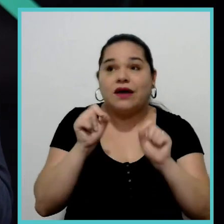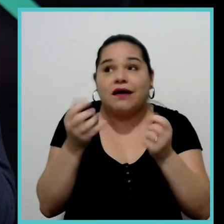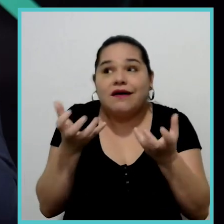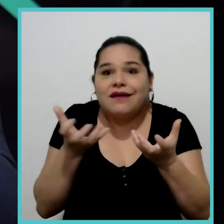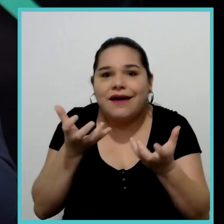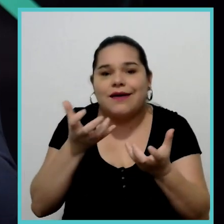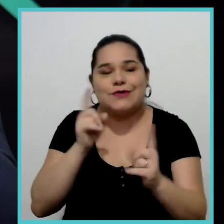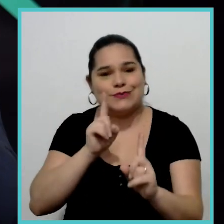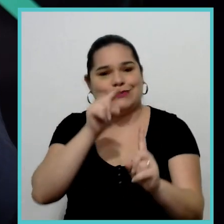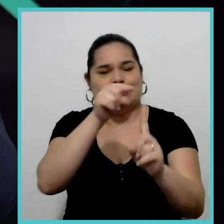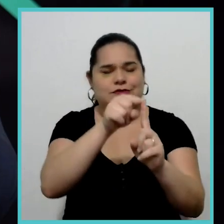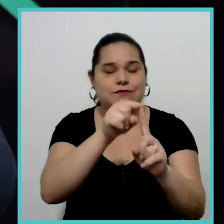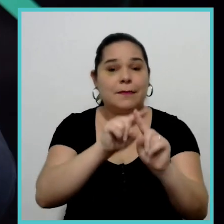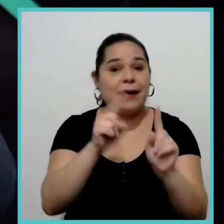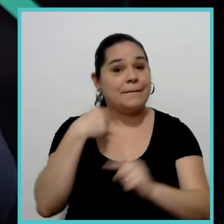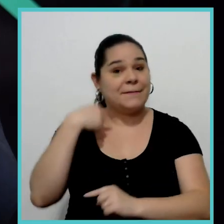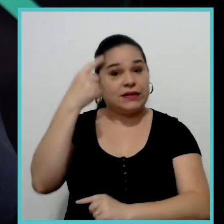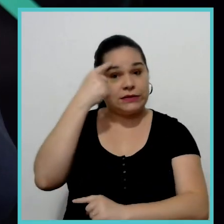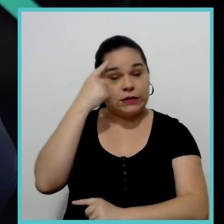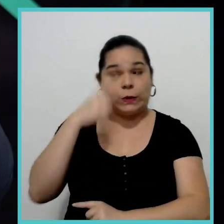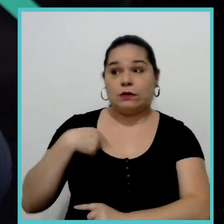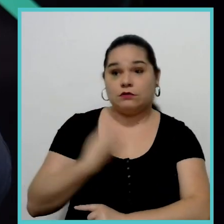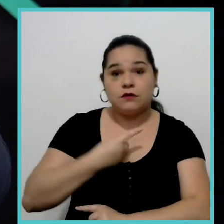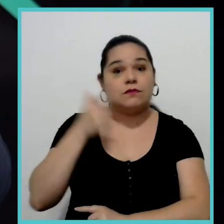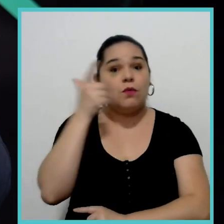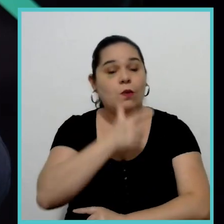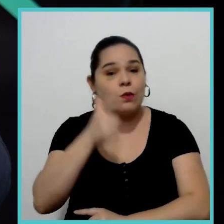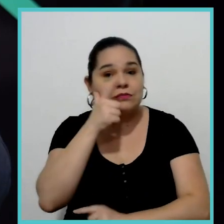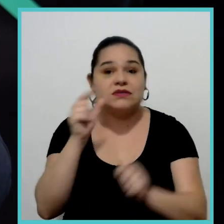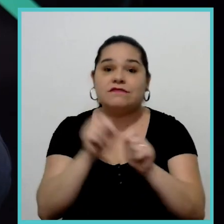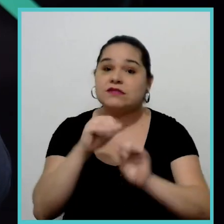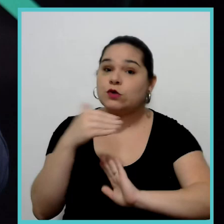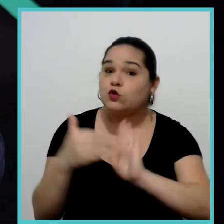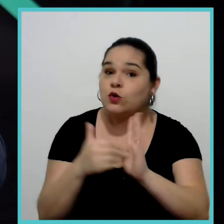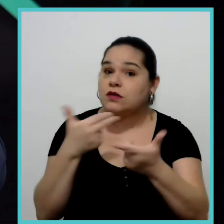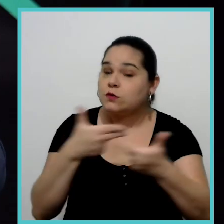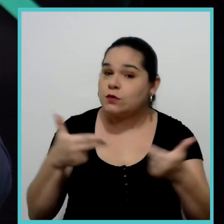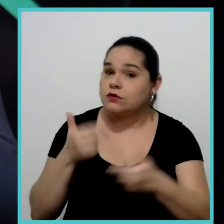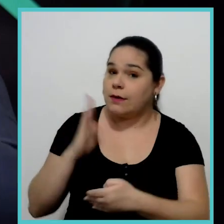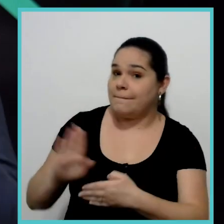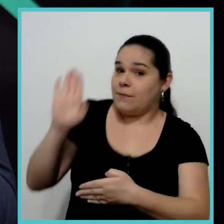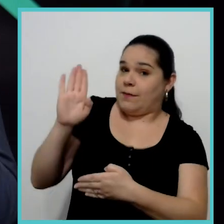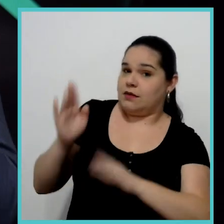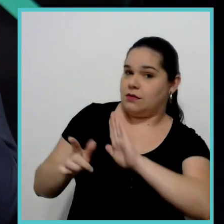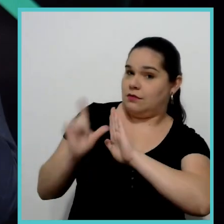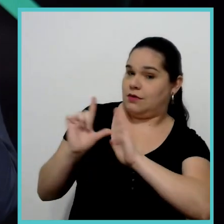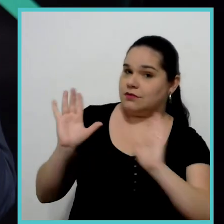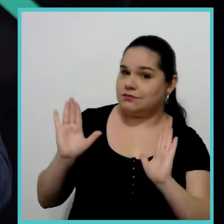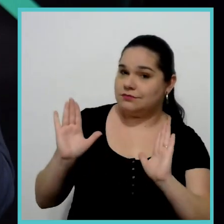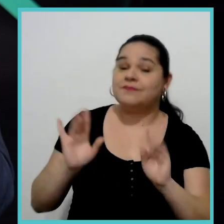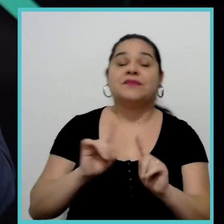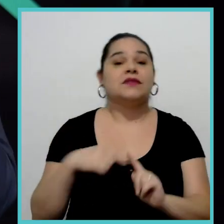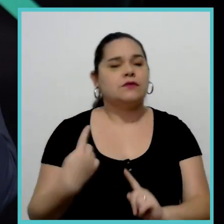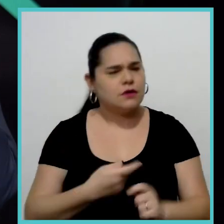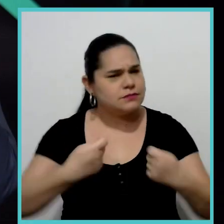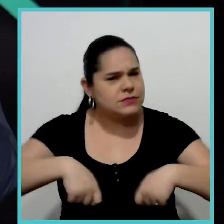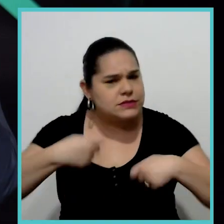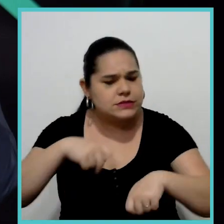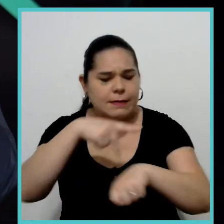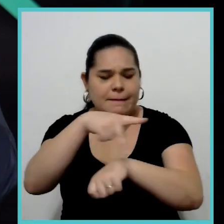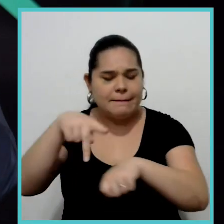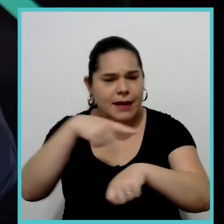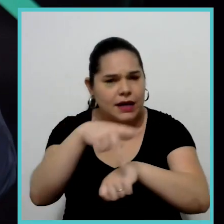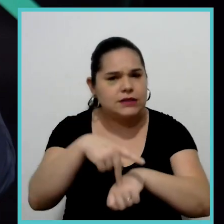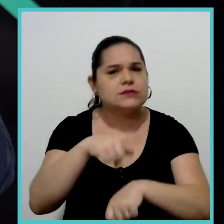desejável, mas isso considerando que a gente vai conseguir implementar tudo o que foi prometido. Então, gente precisa de que